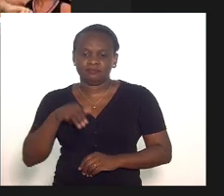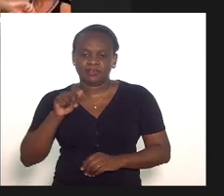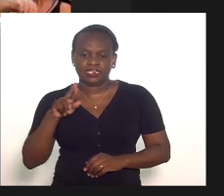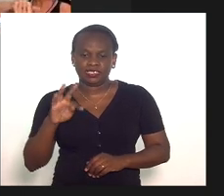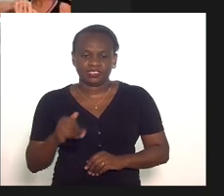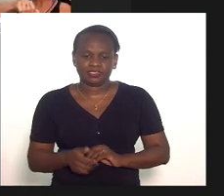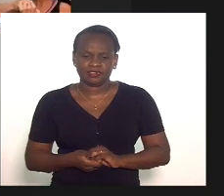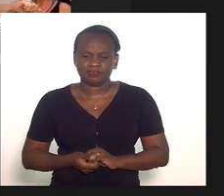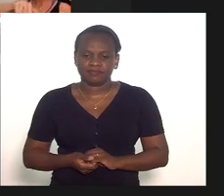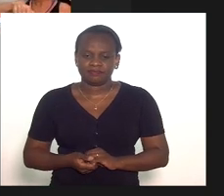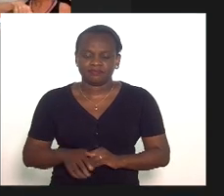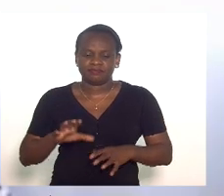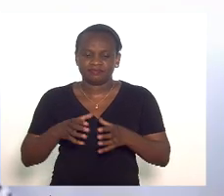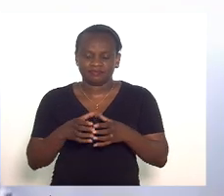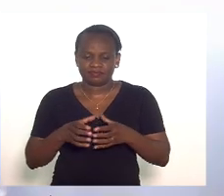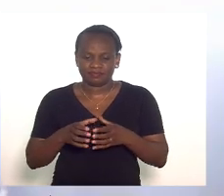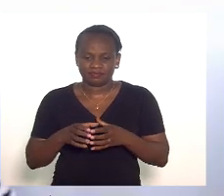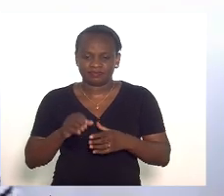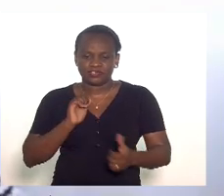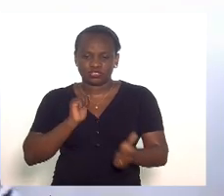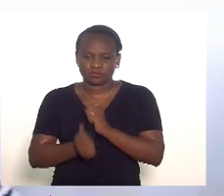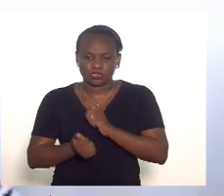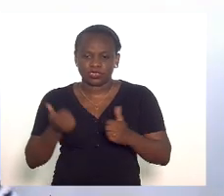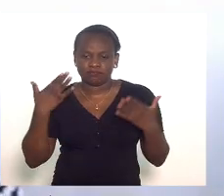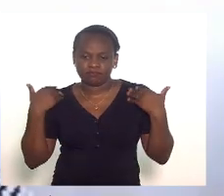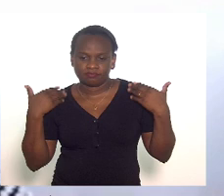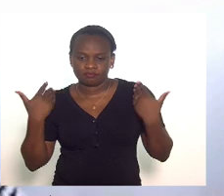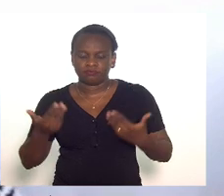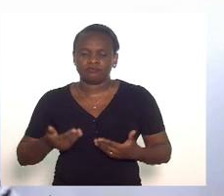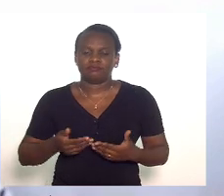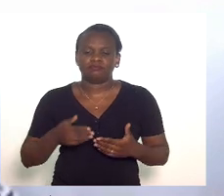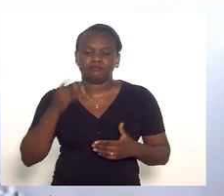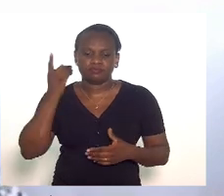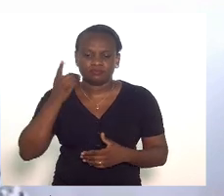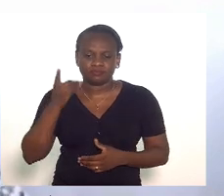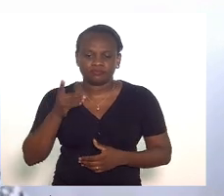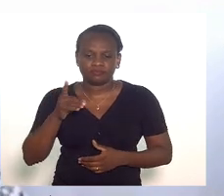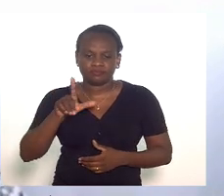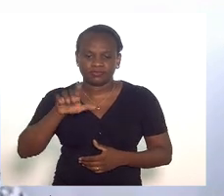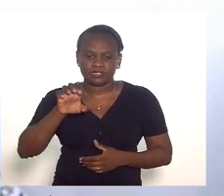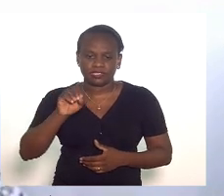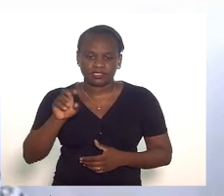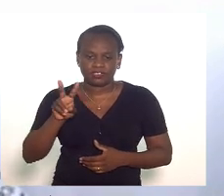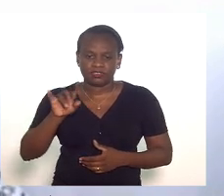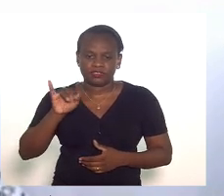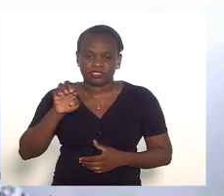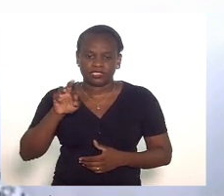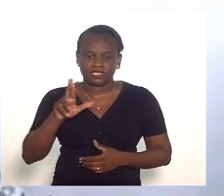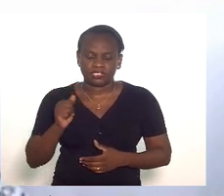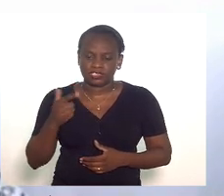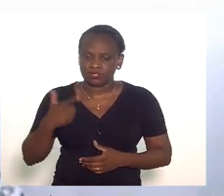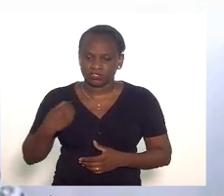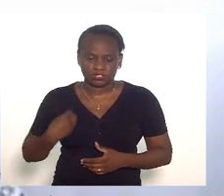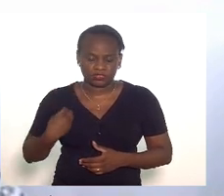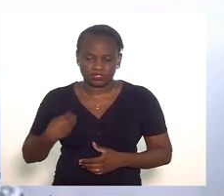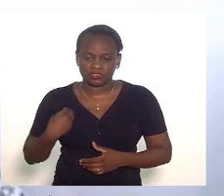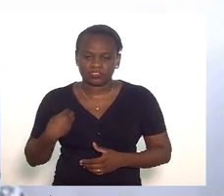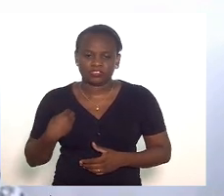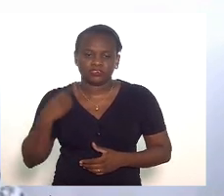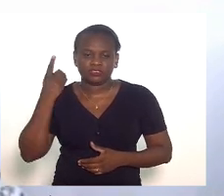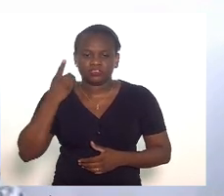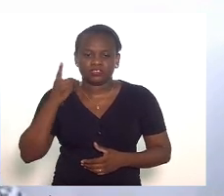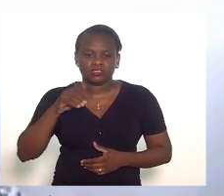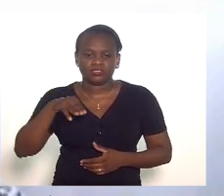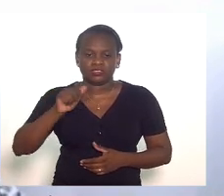Rocha pela Comissão de Esporte de Esporte Lazer deputado Léo Vieira não se encontrando presente